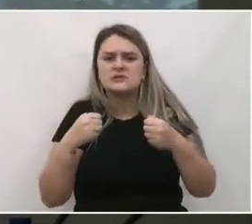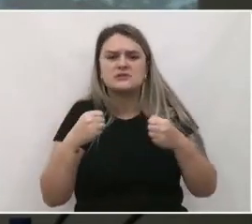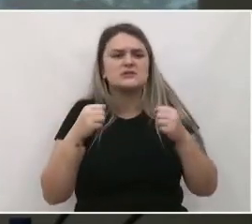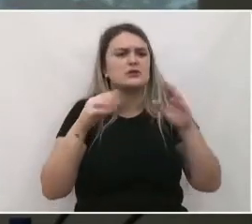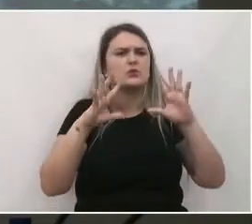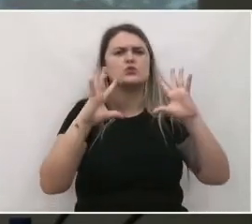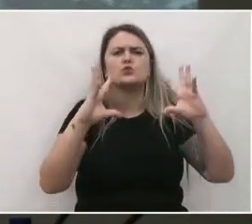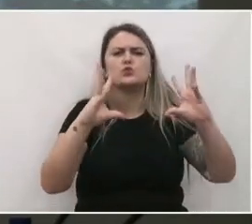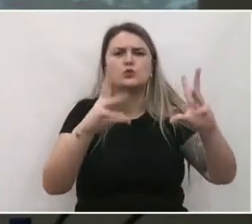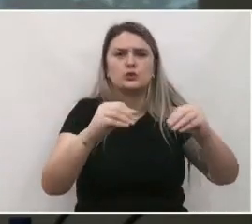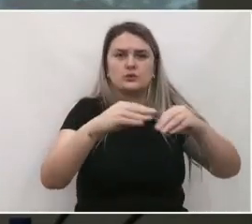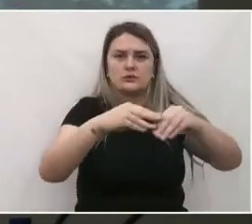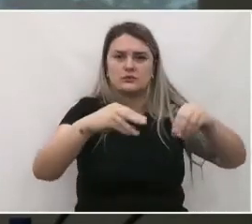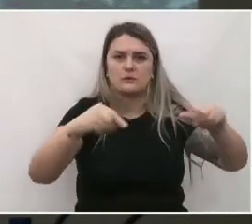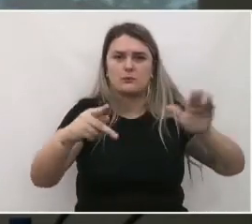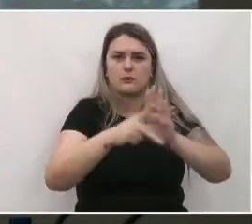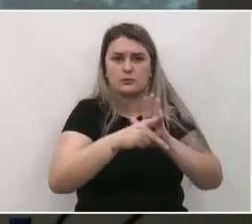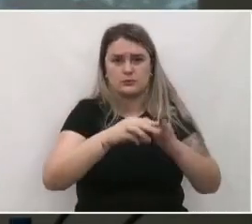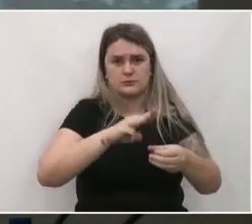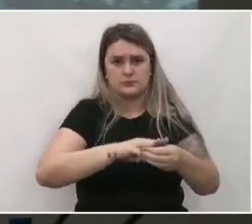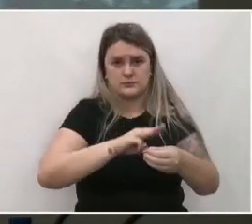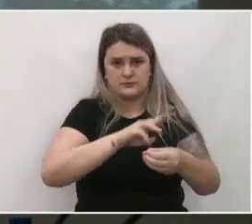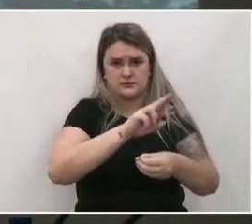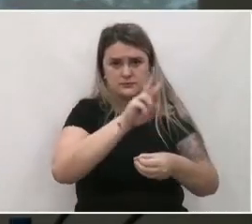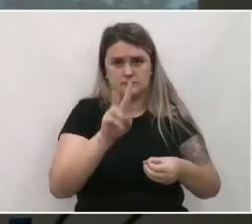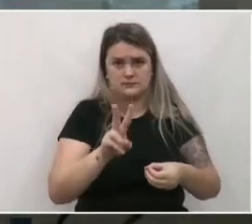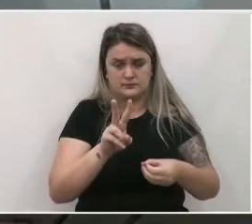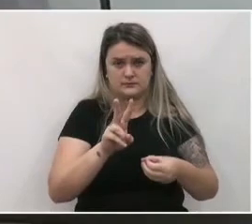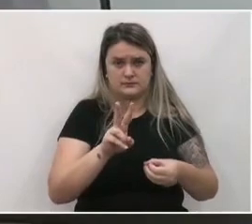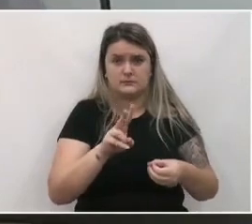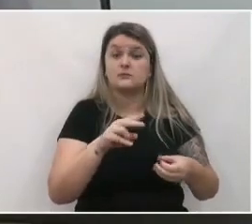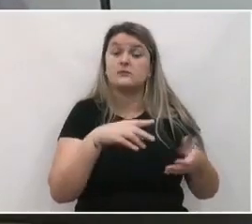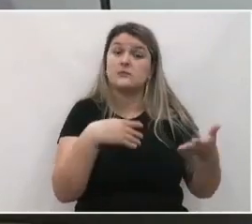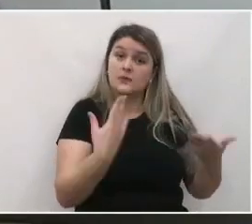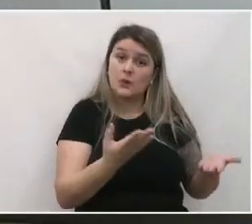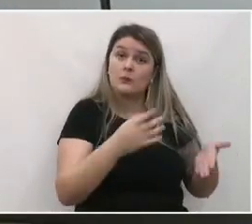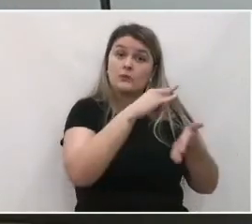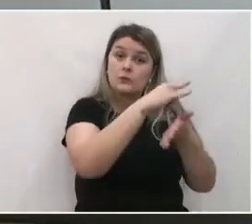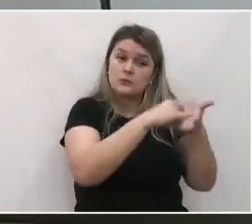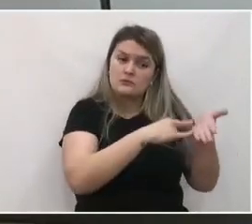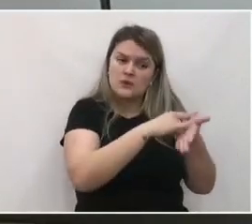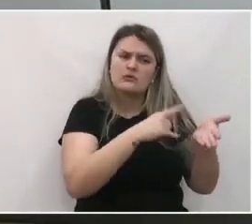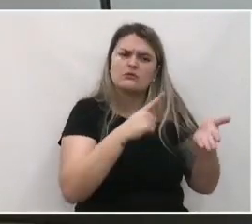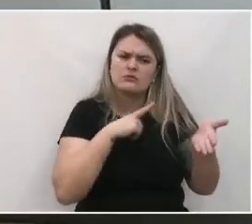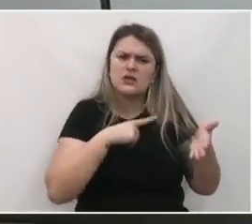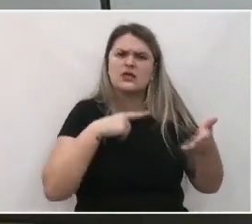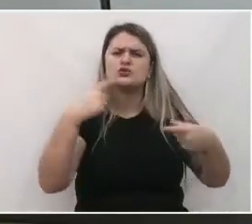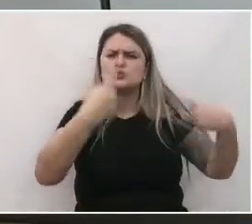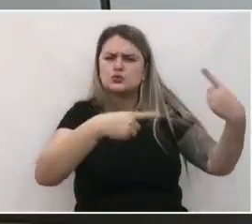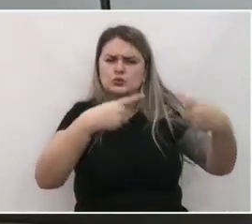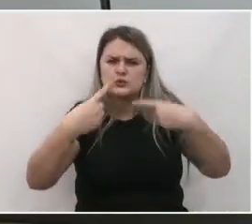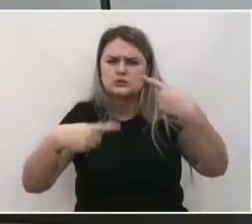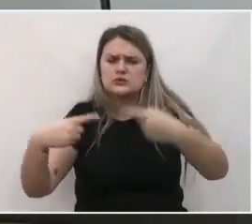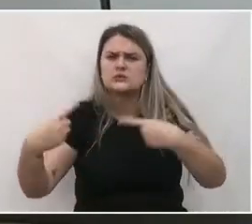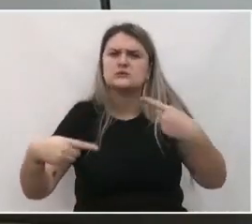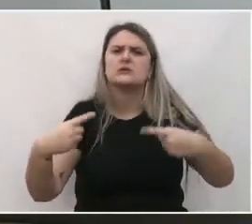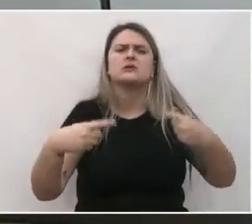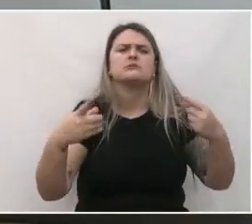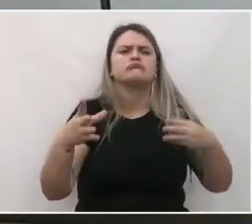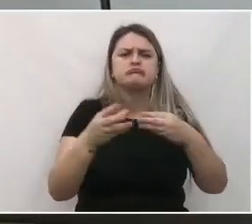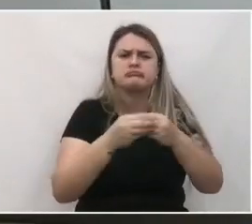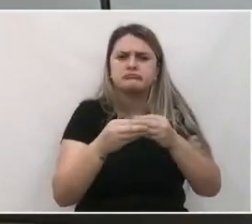território do município. Então, haverá também no Plano Diretor diretrizes e discussões e considerações e mesmo